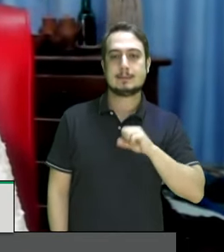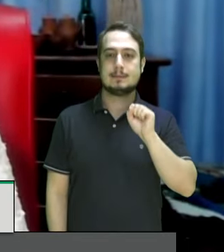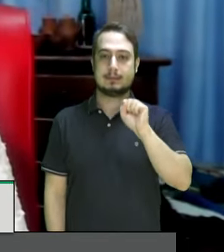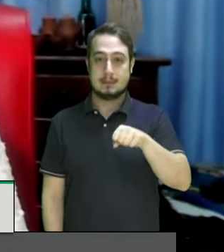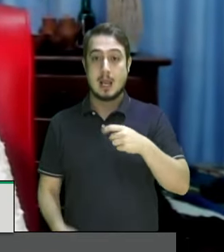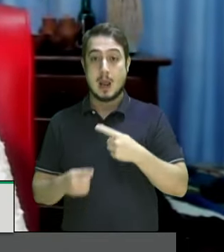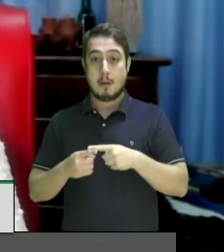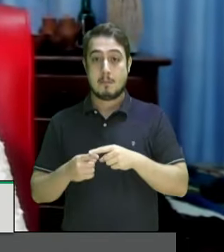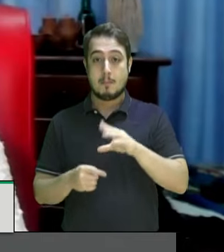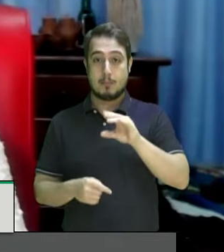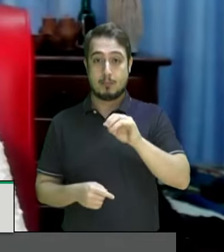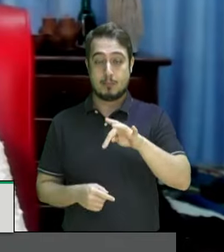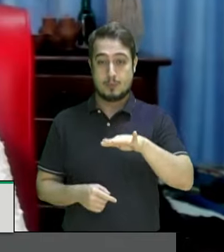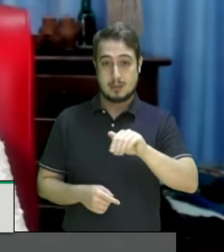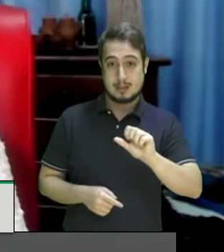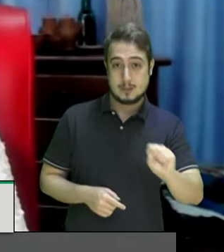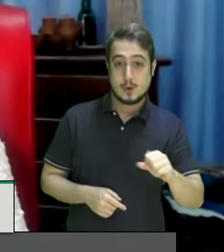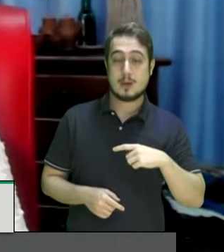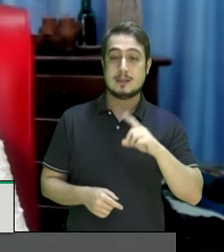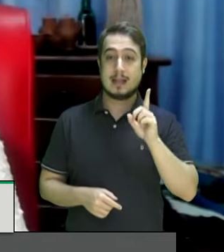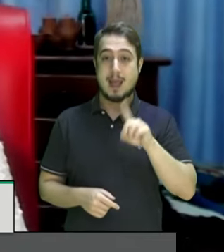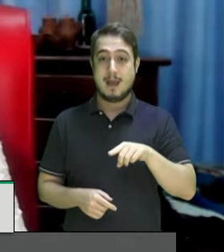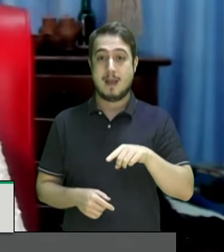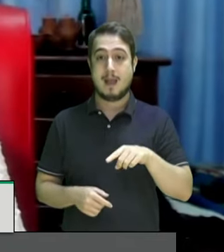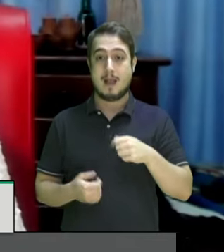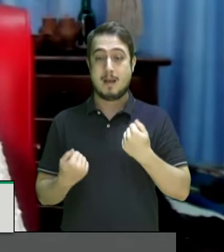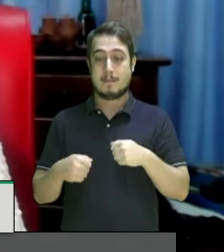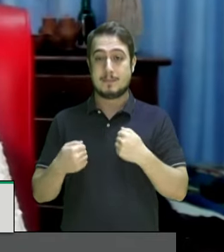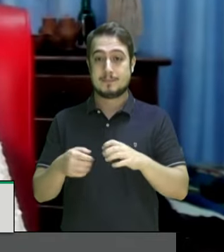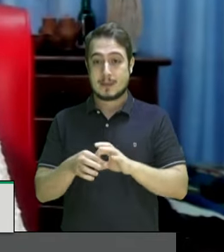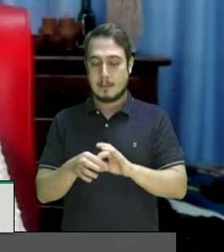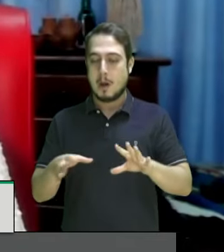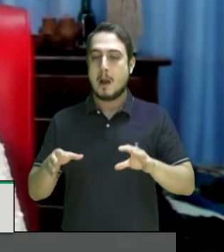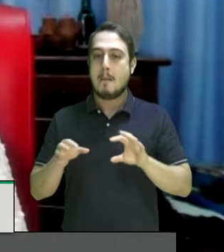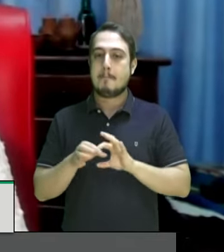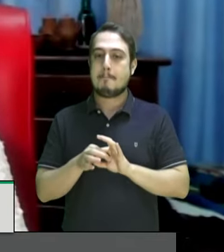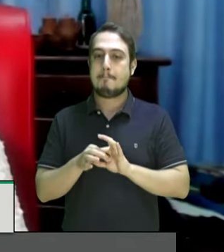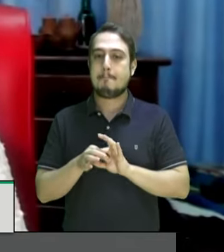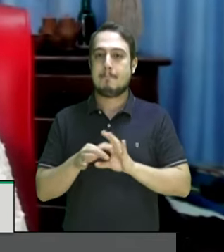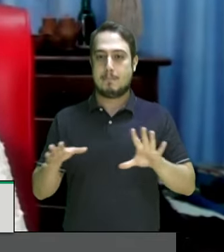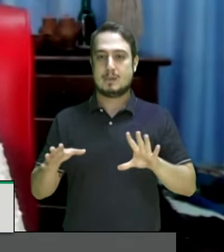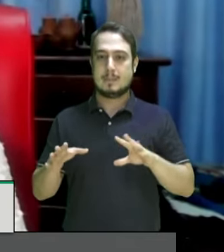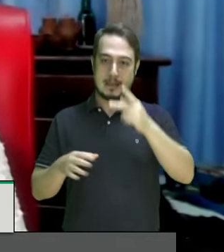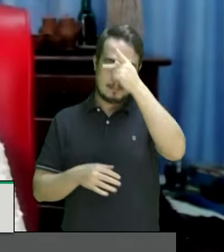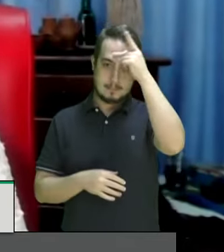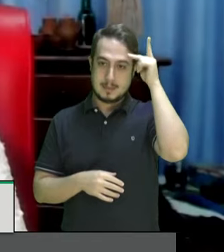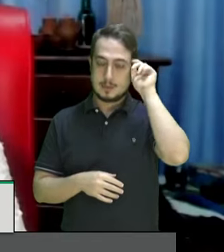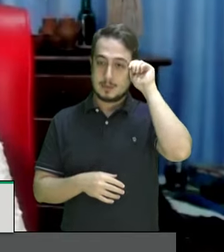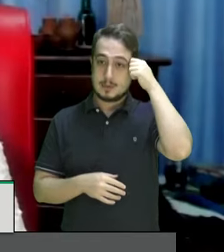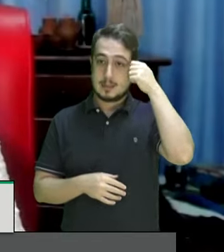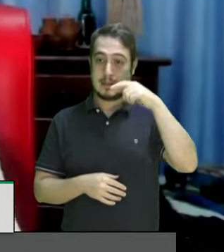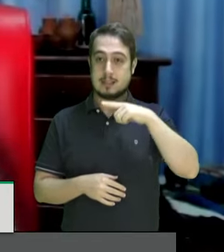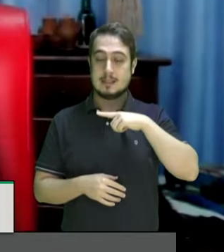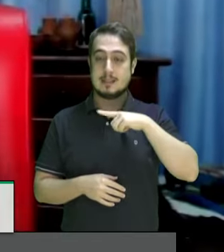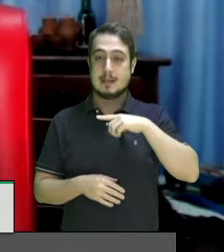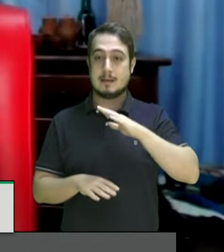é uma situação que permite a possibilidade das pessoas serem mais